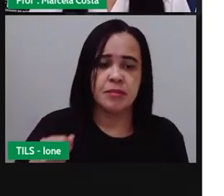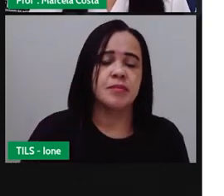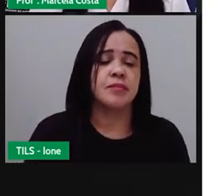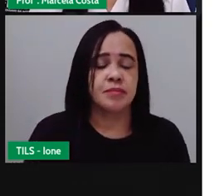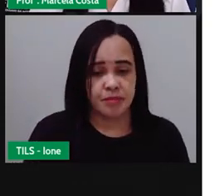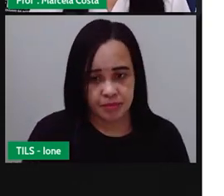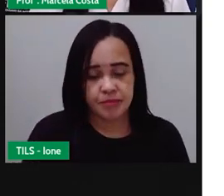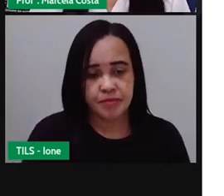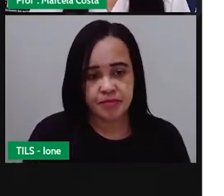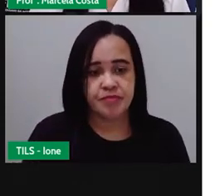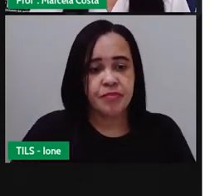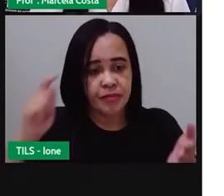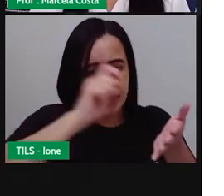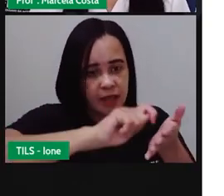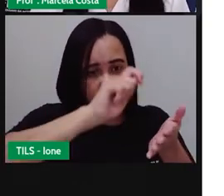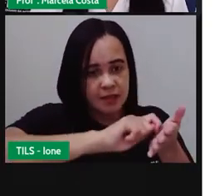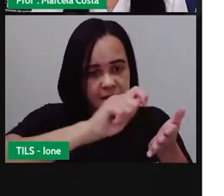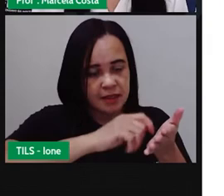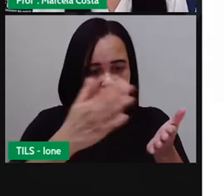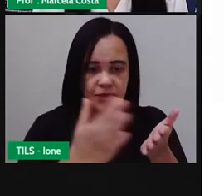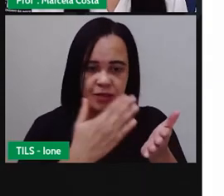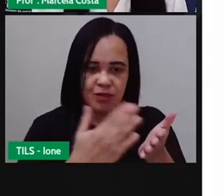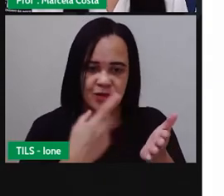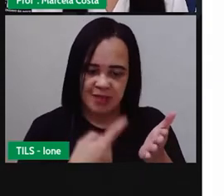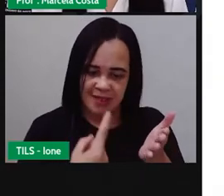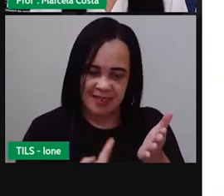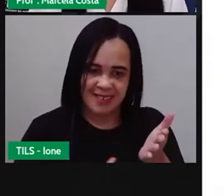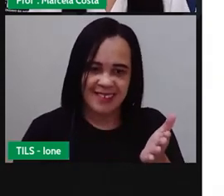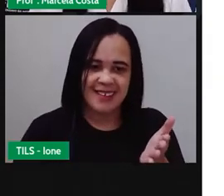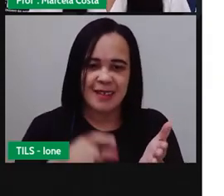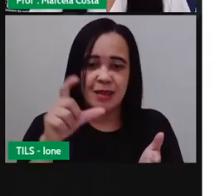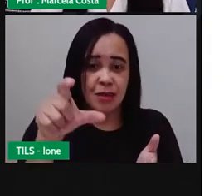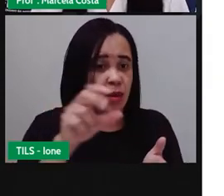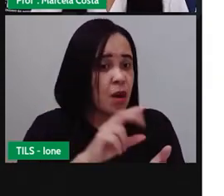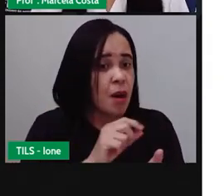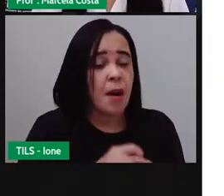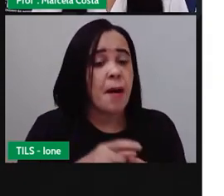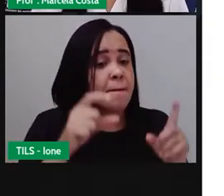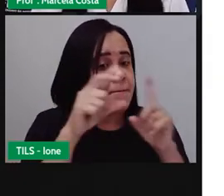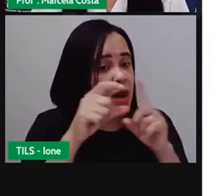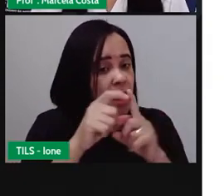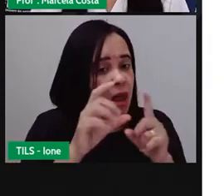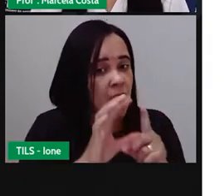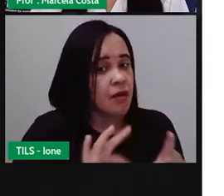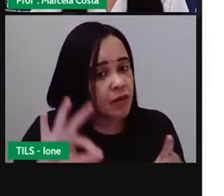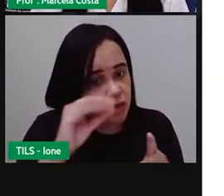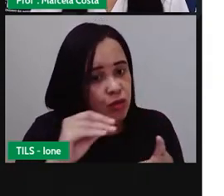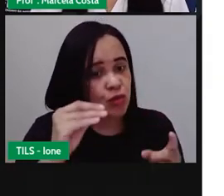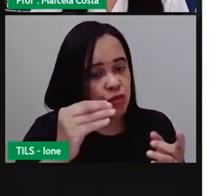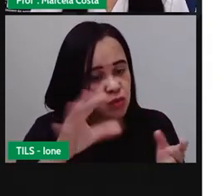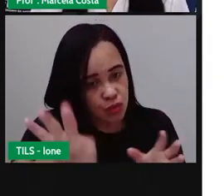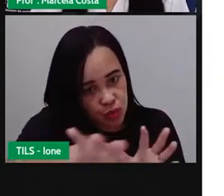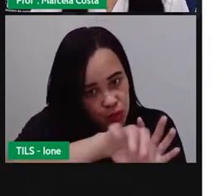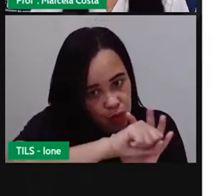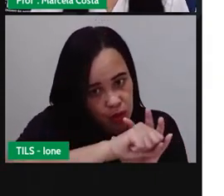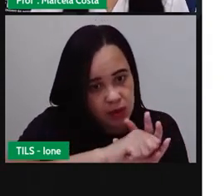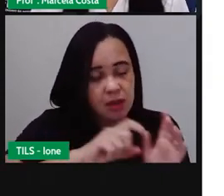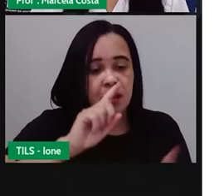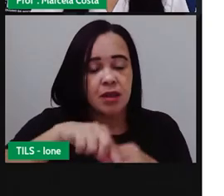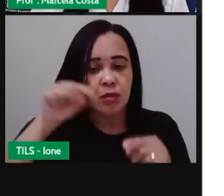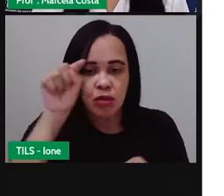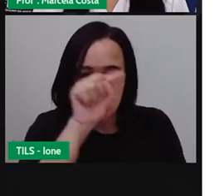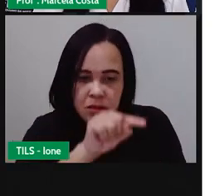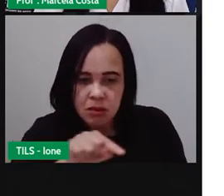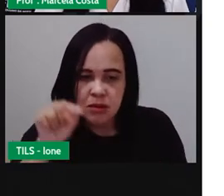Escreva essas palavras no caderno e vão circulando aí também essas sílabas que eu destaquei. Certo?